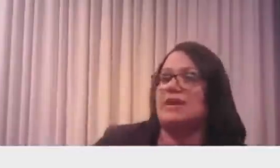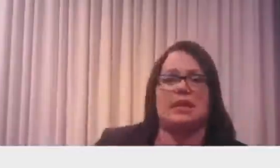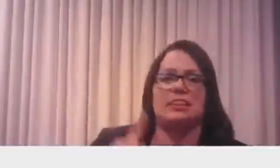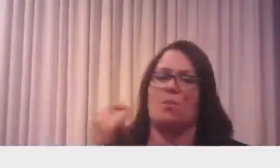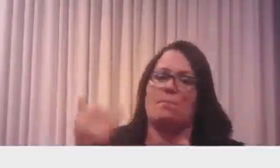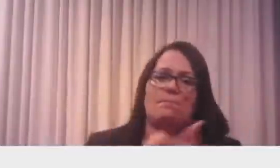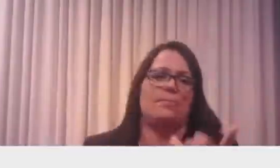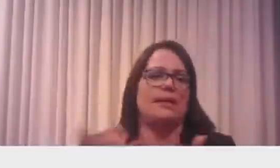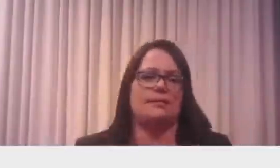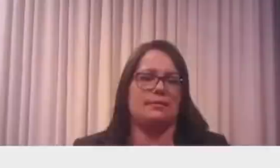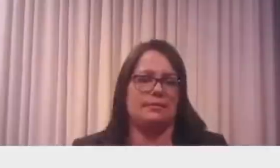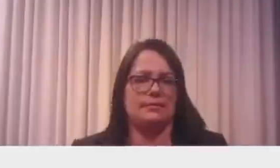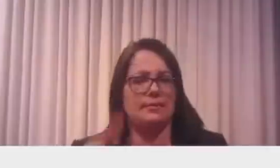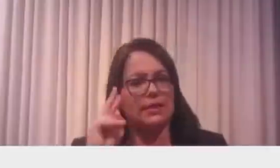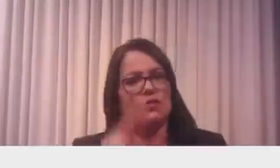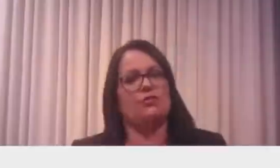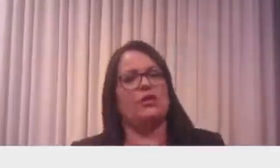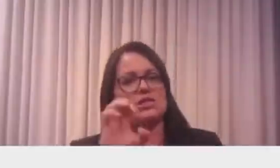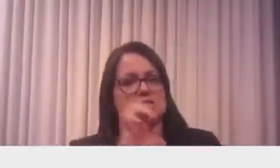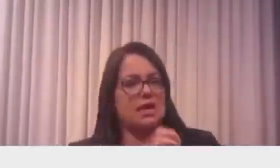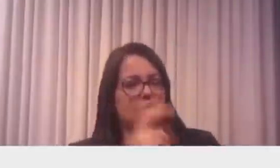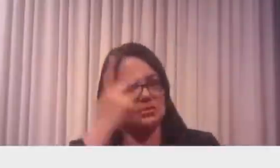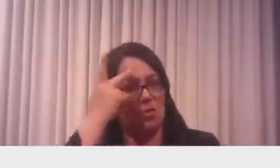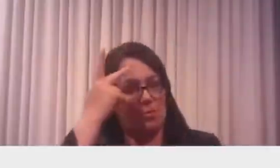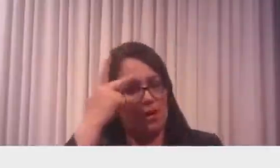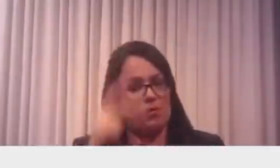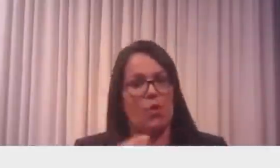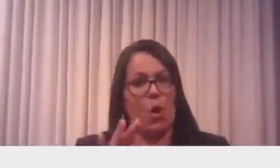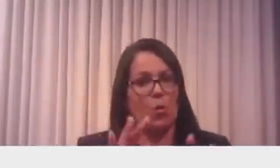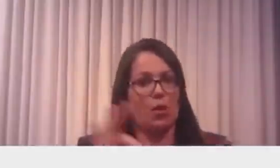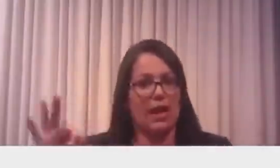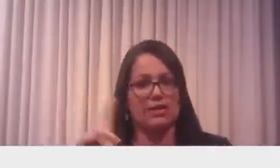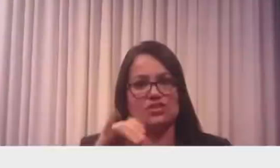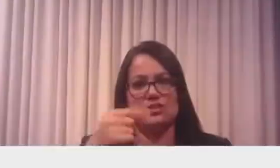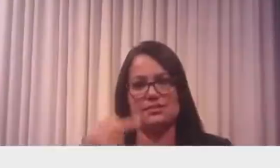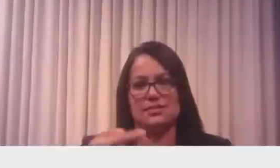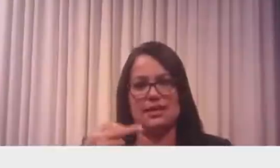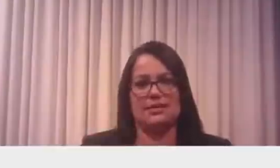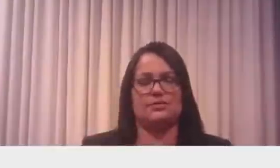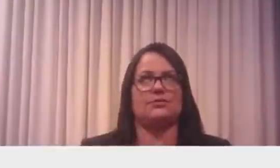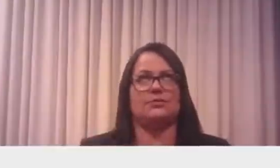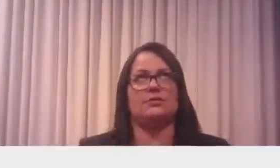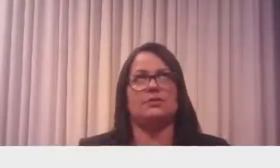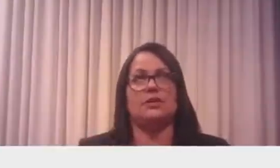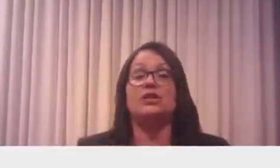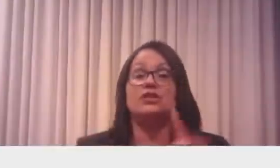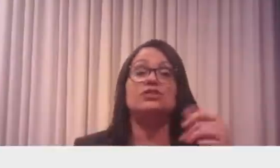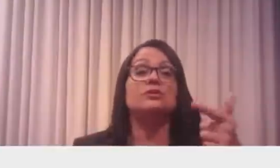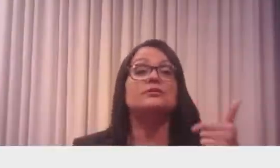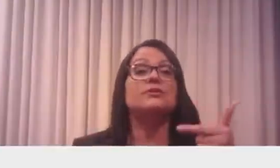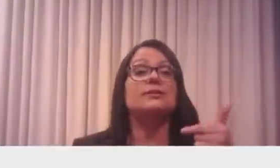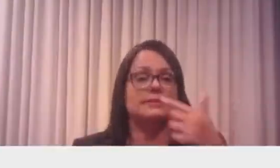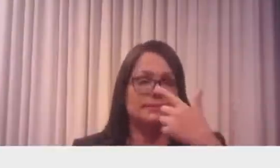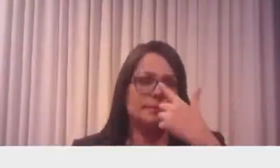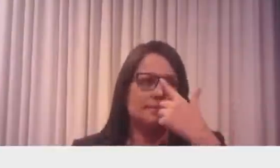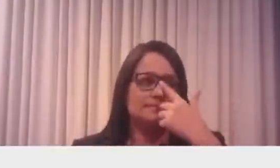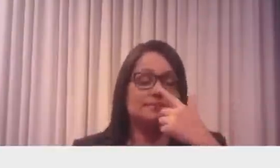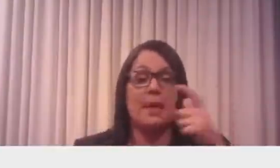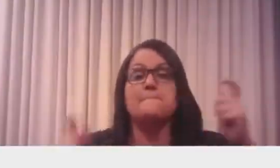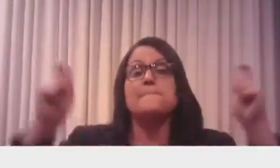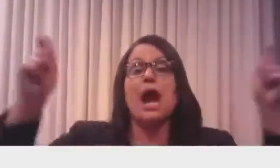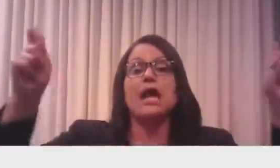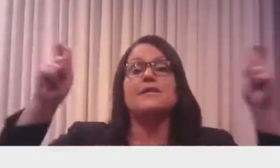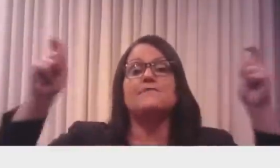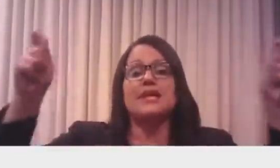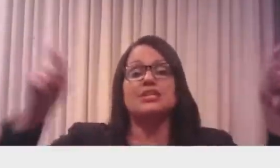Igual eu vi o Estado de São Paulo online no dia 7, né? Dia 12, dia 12 eu vi, dia 12. Manifestações